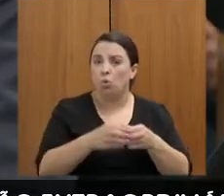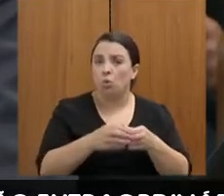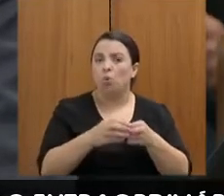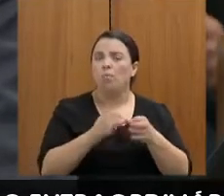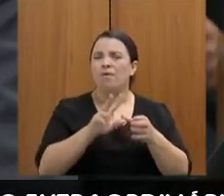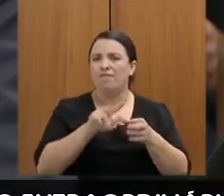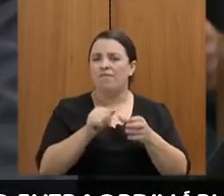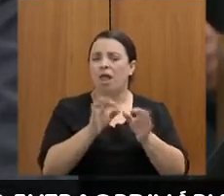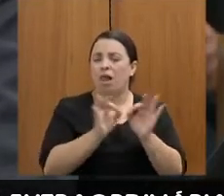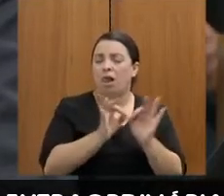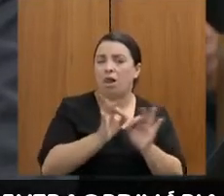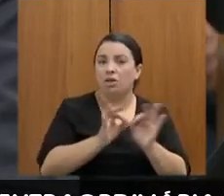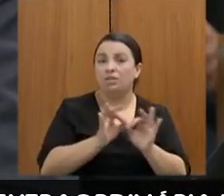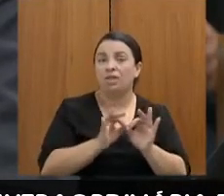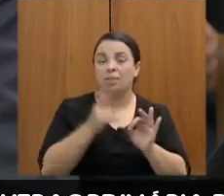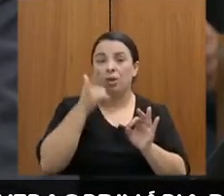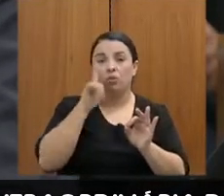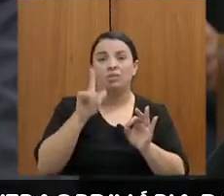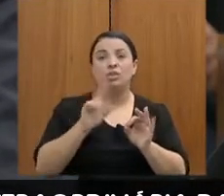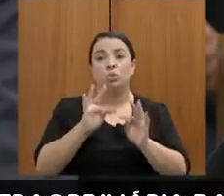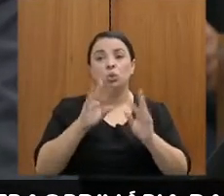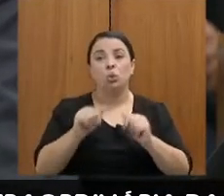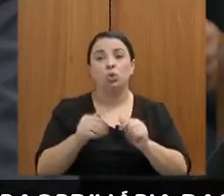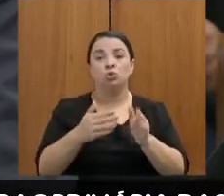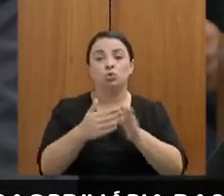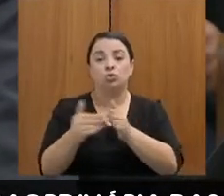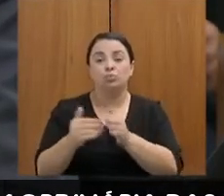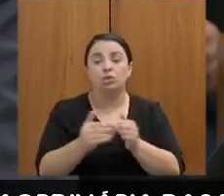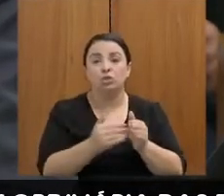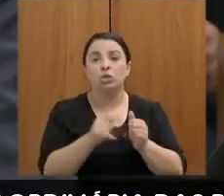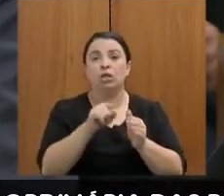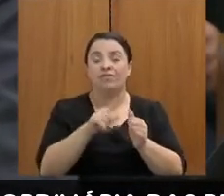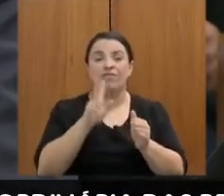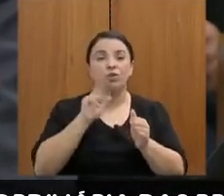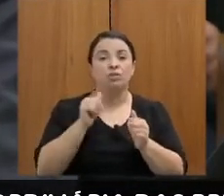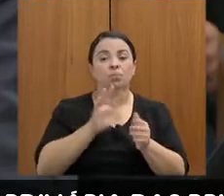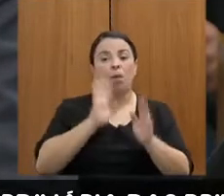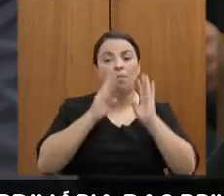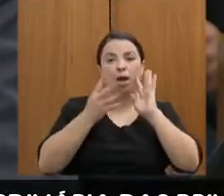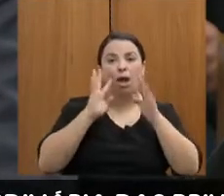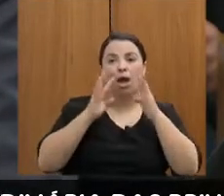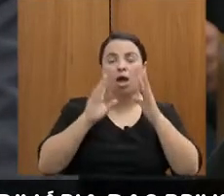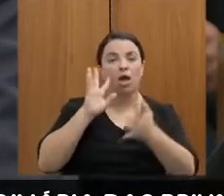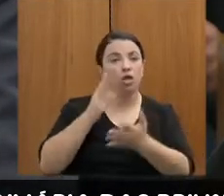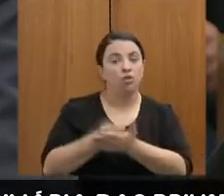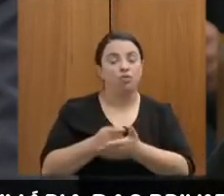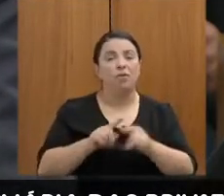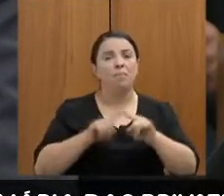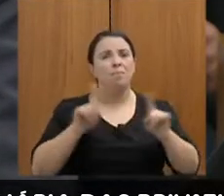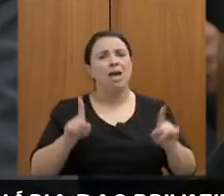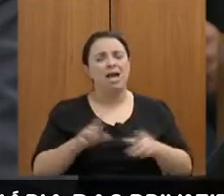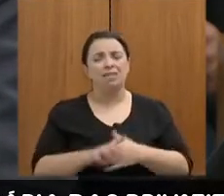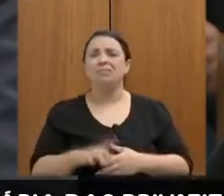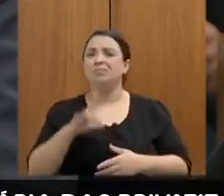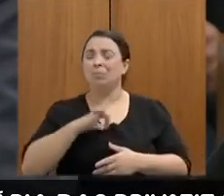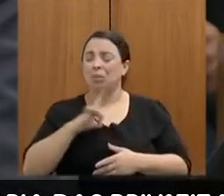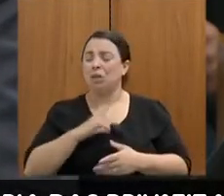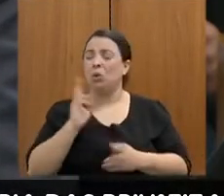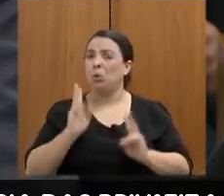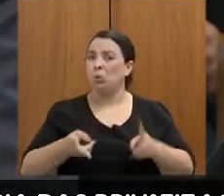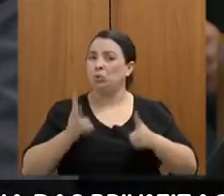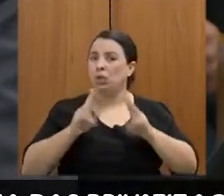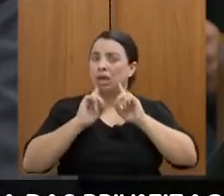dia todas as demandas, mas, depois de sete meses, gente continua recebendo muitas reclamações, atrasos muito longos,